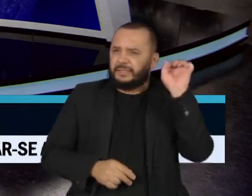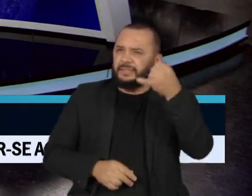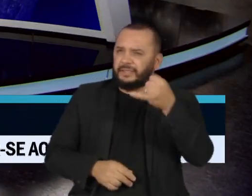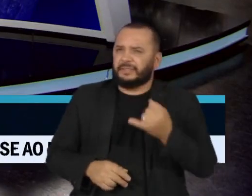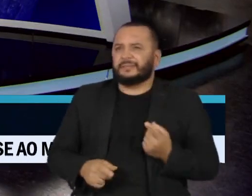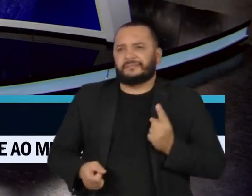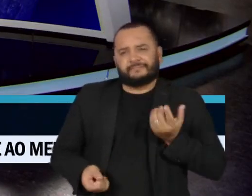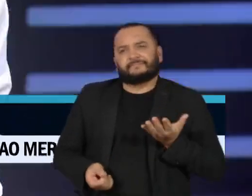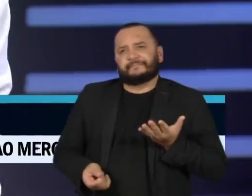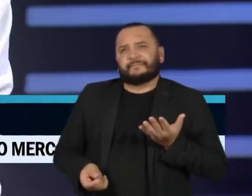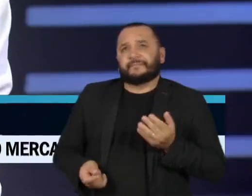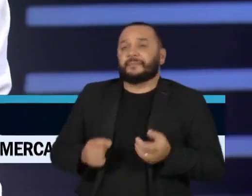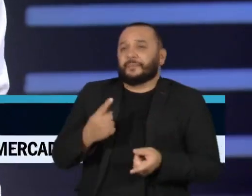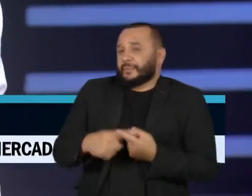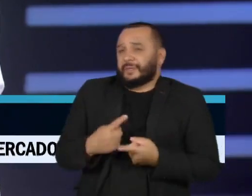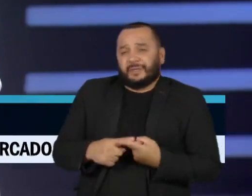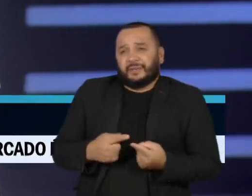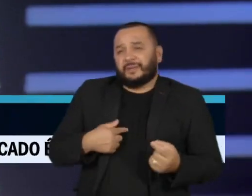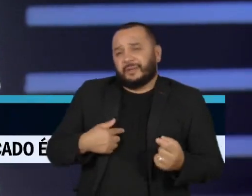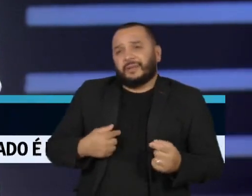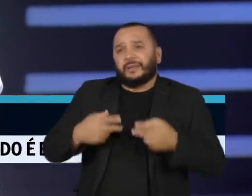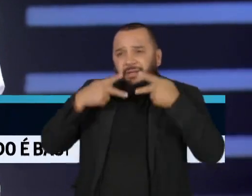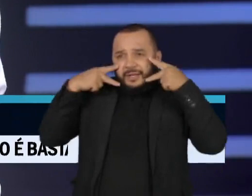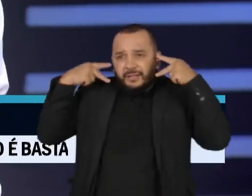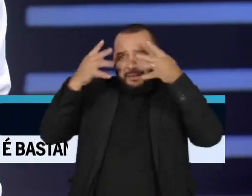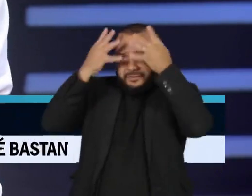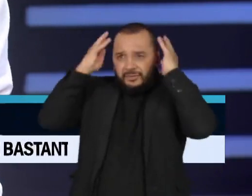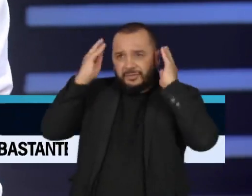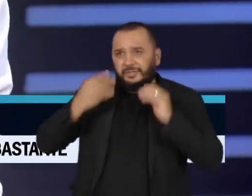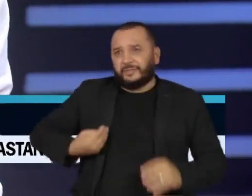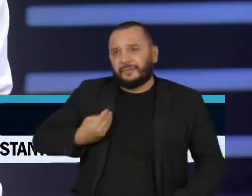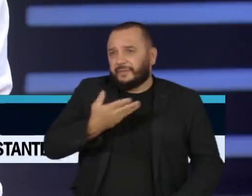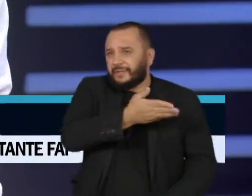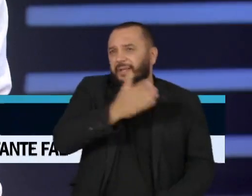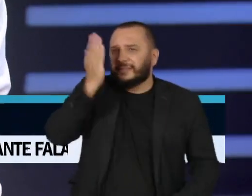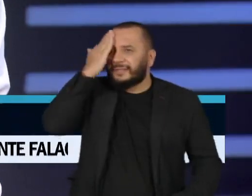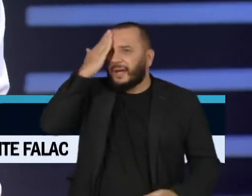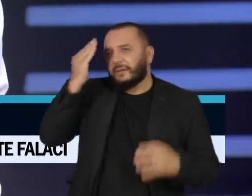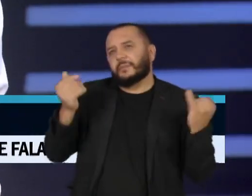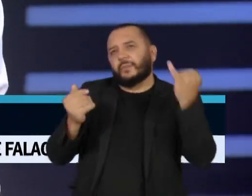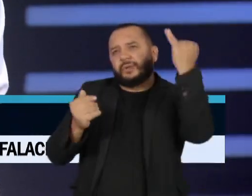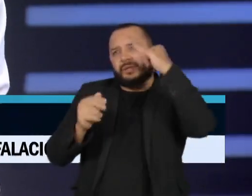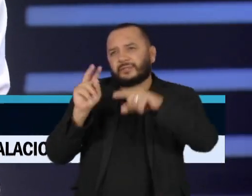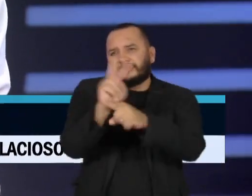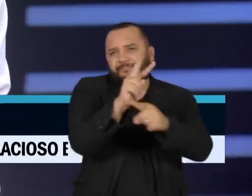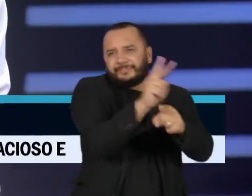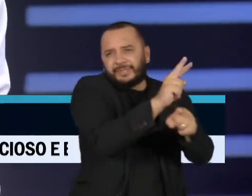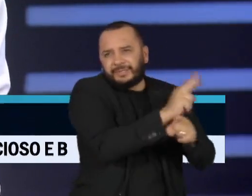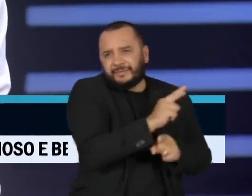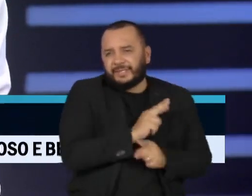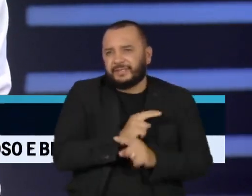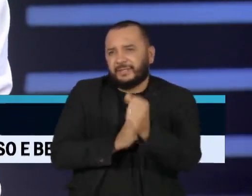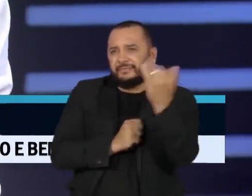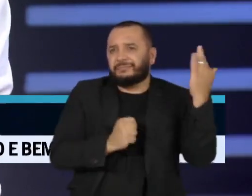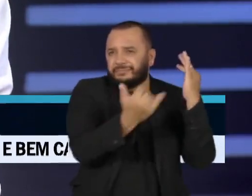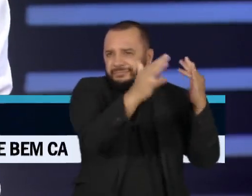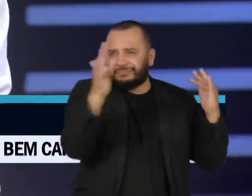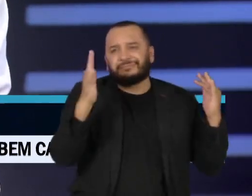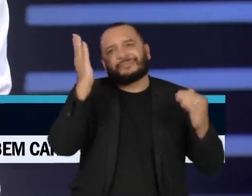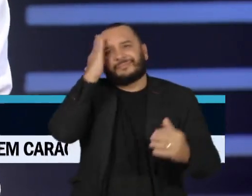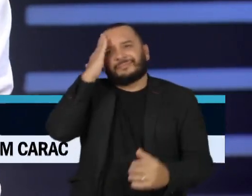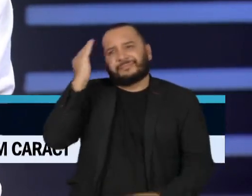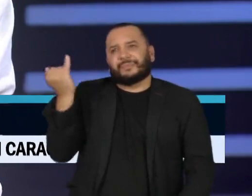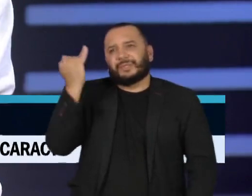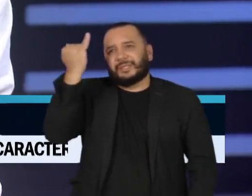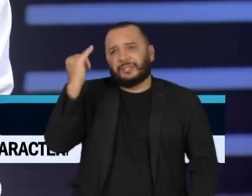vivem e sabem o que é a importância dessa preservação. Então, esse é um dos pontos. Mas também